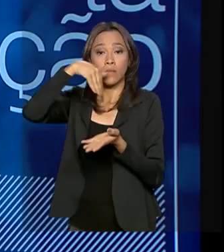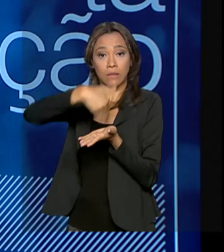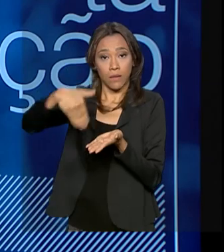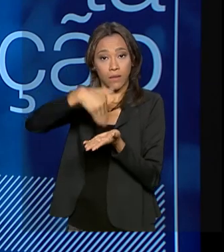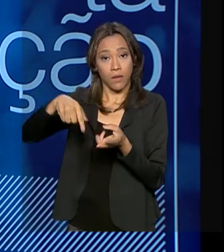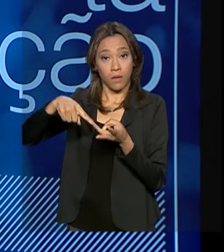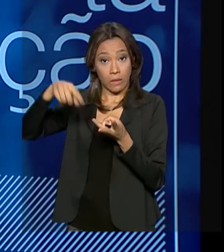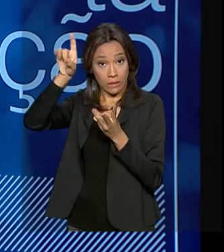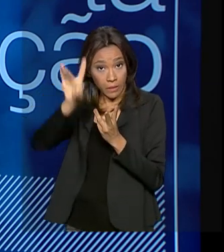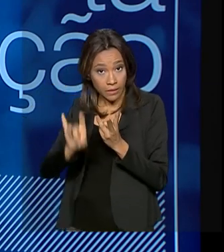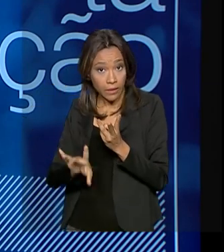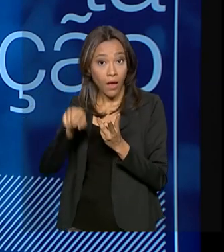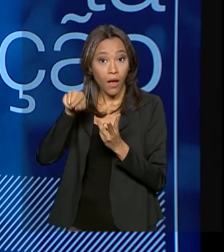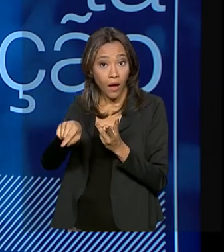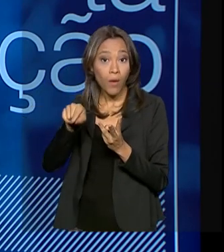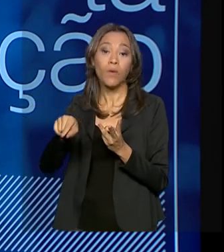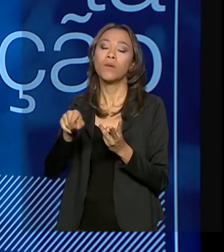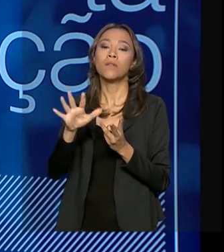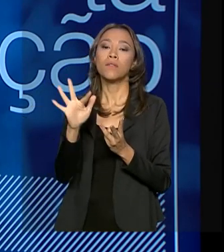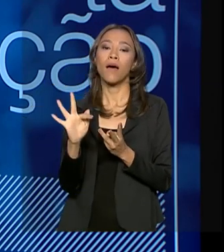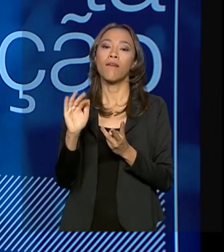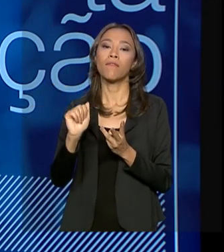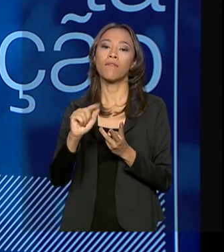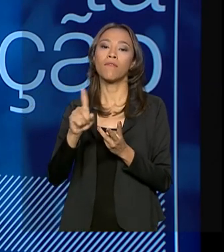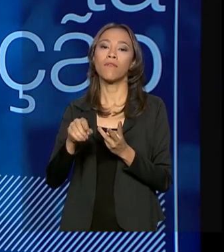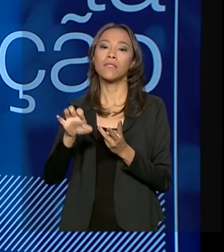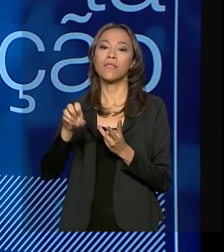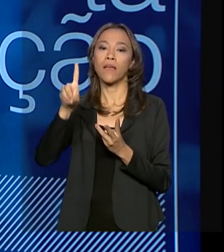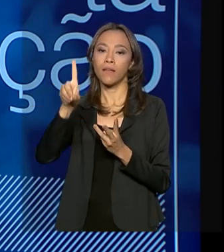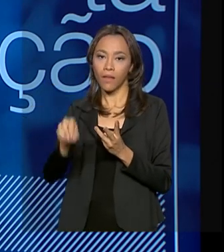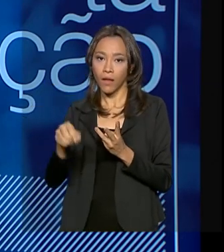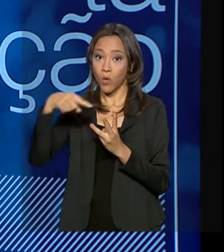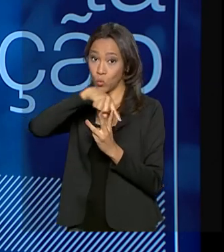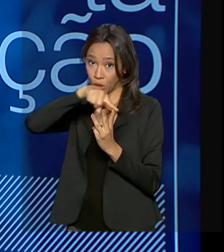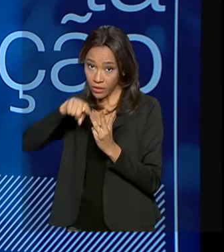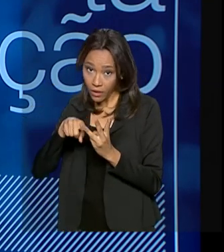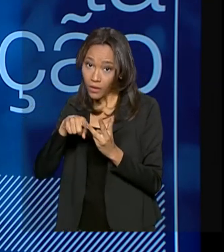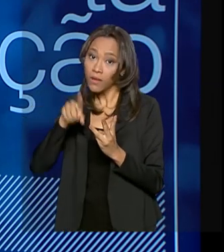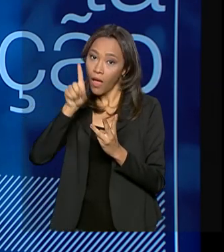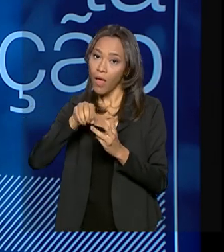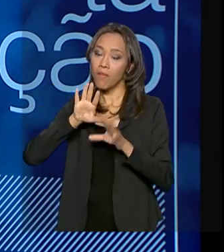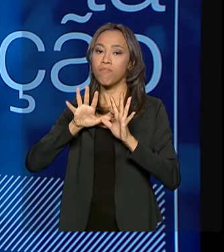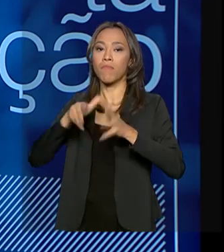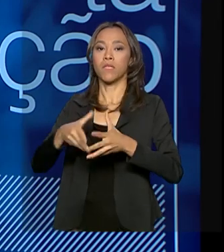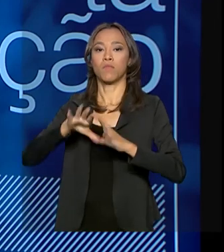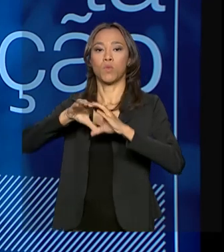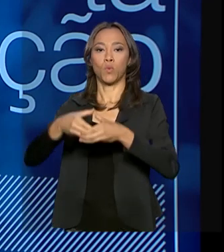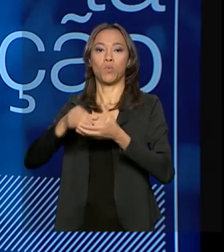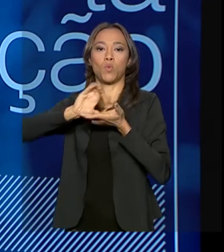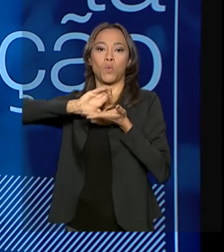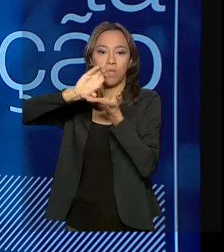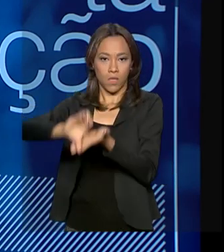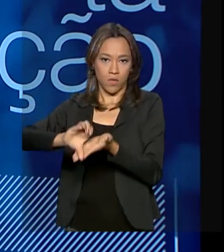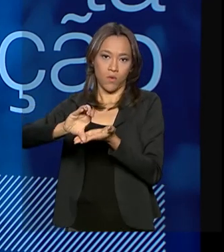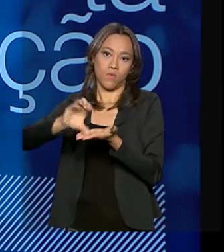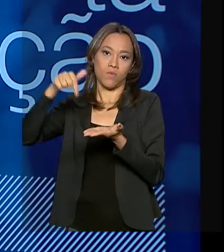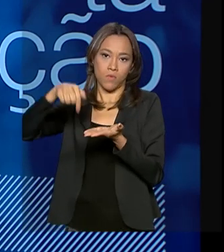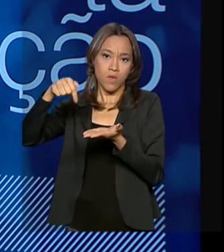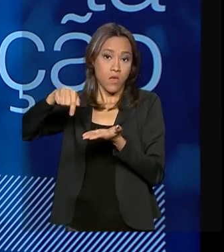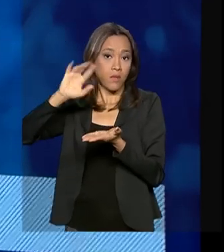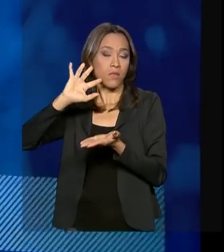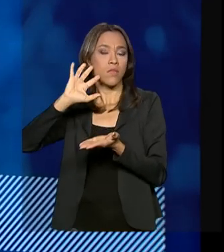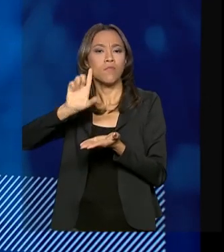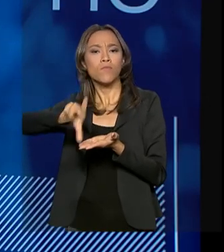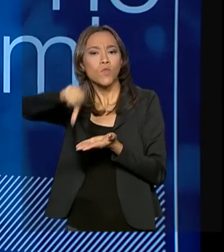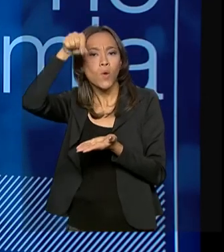especial da Fazenda, Valderir, eles três são membros do Conselho Monetário Nacional e eles que definem essa